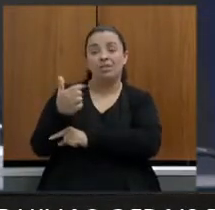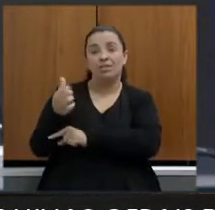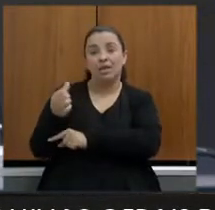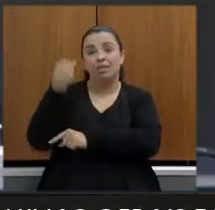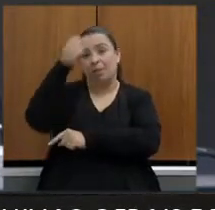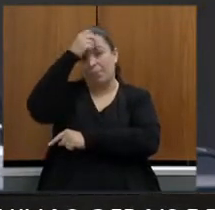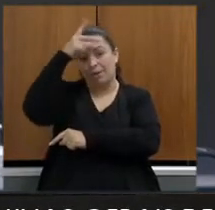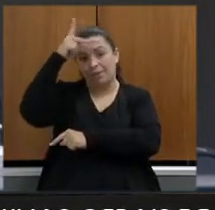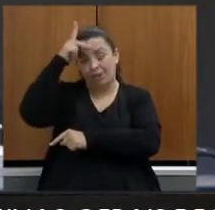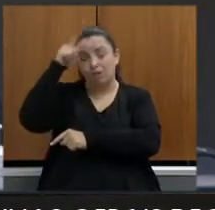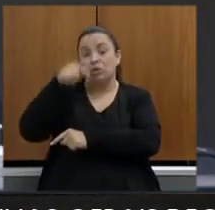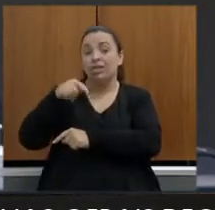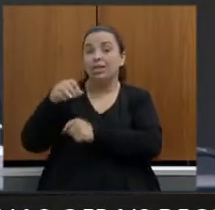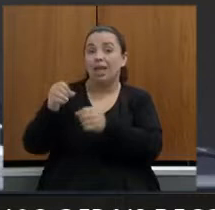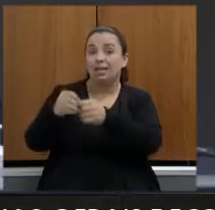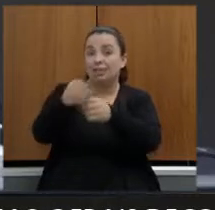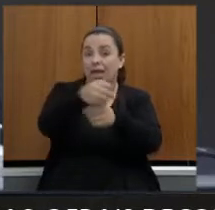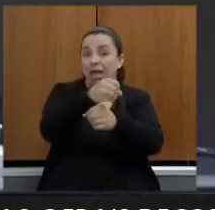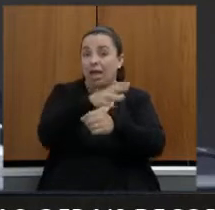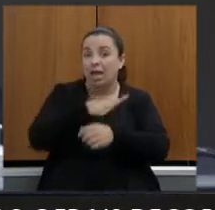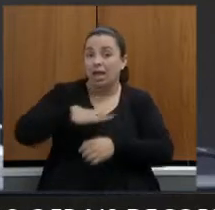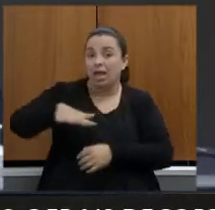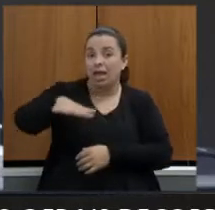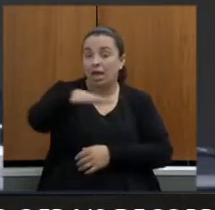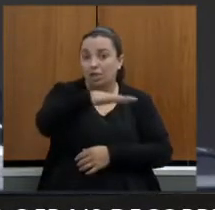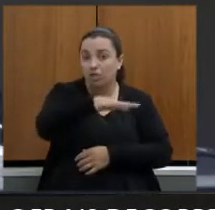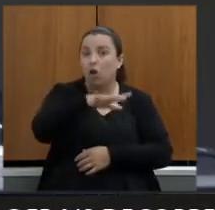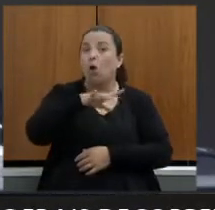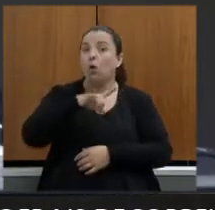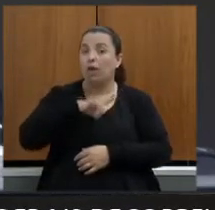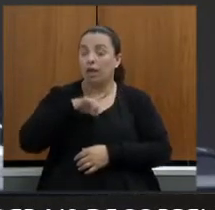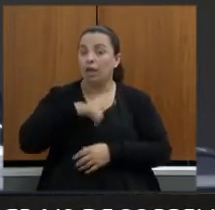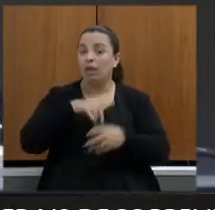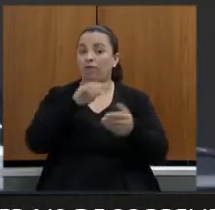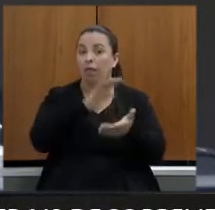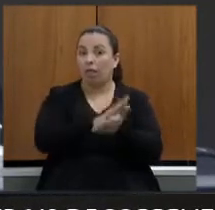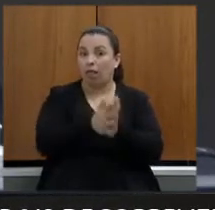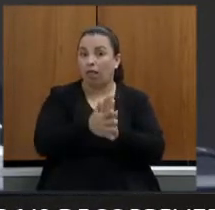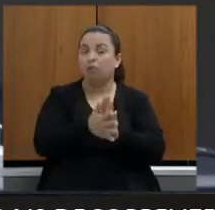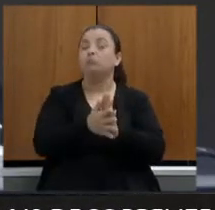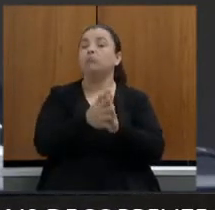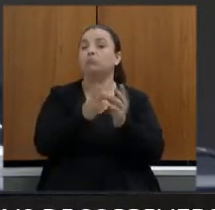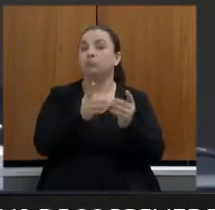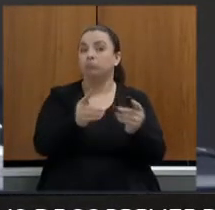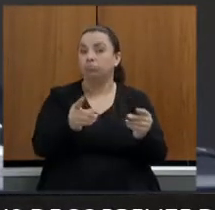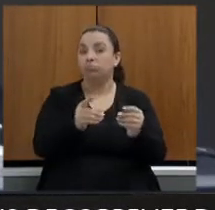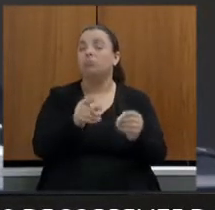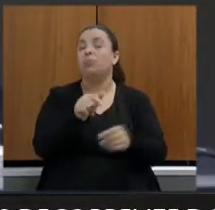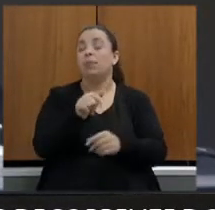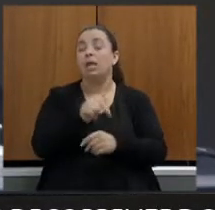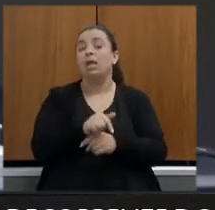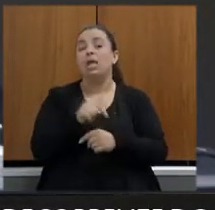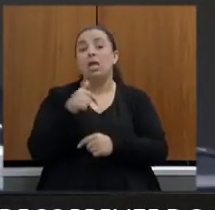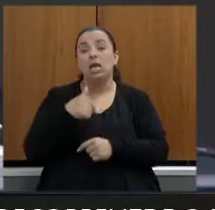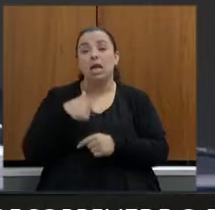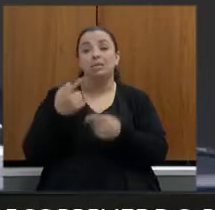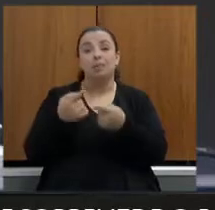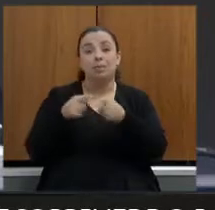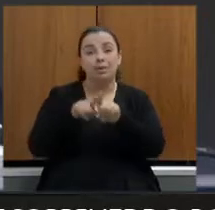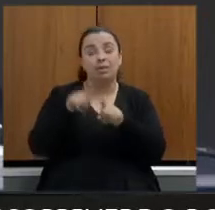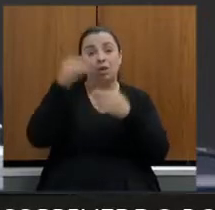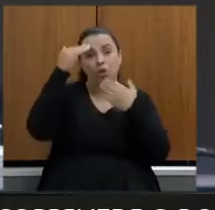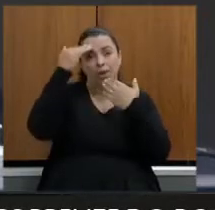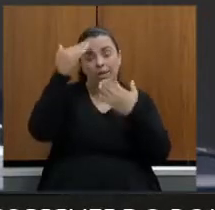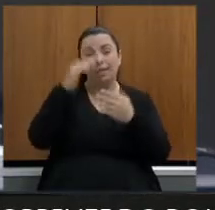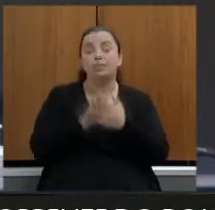faço referência ao comentário do doutor Leonardo Maia e já agradecendo por três motivos ao secretário Marcato